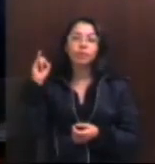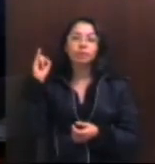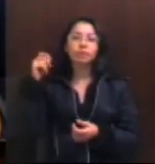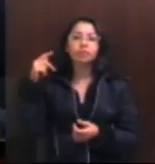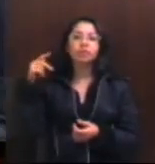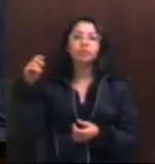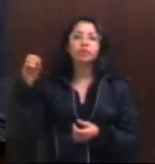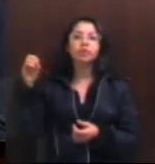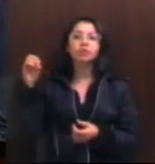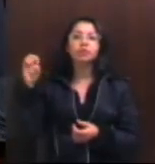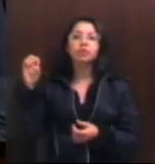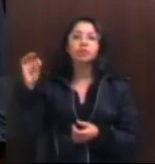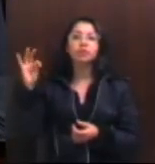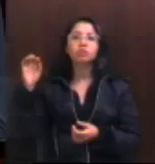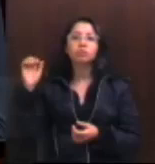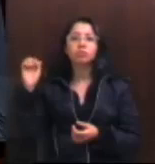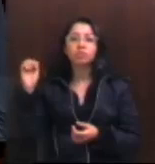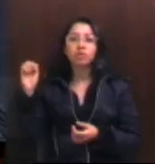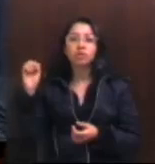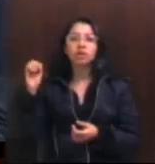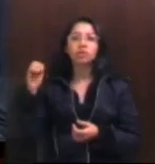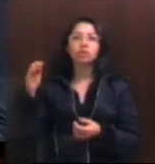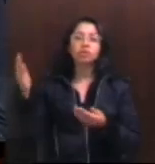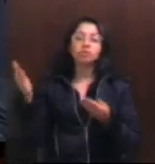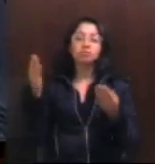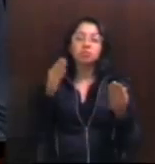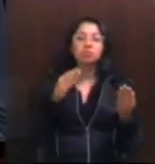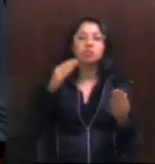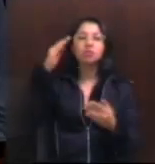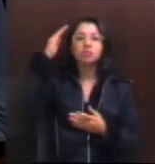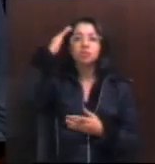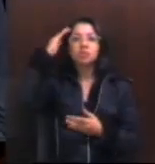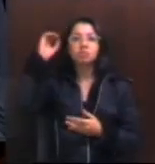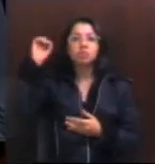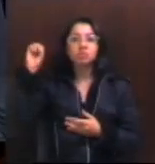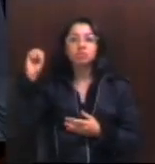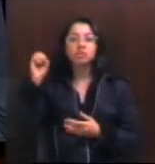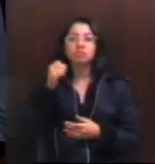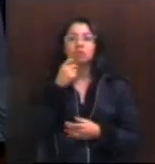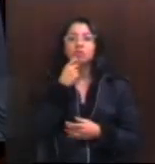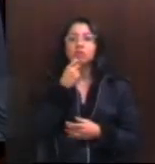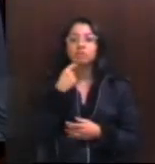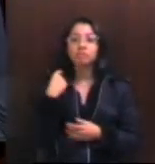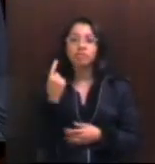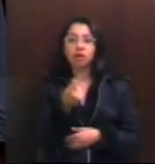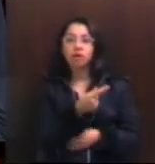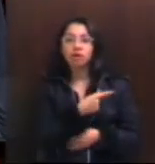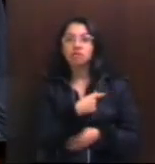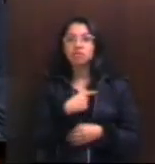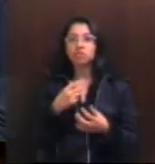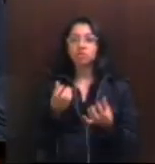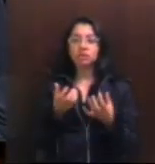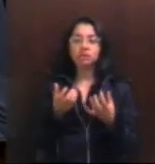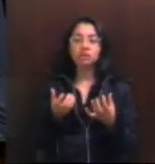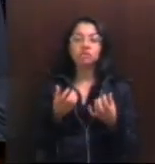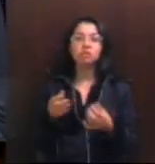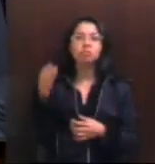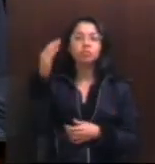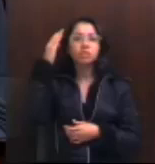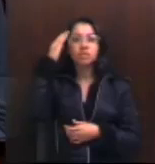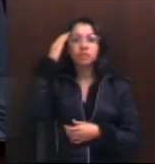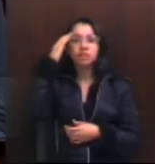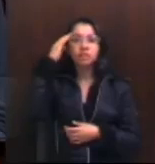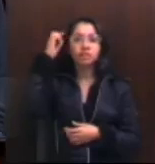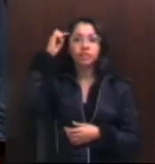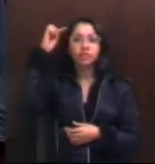sempre trazem sabedoria em que ele dizia que se nós queremos entender ou pensar o futuro,